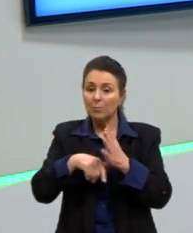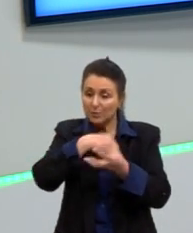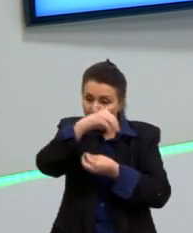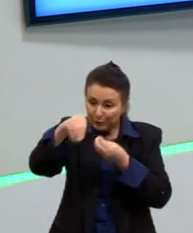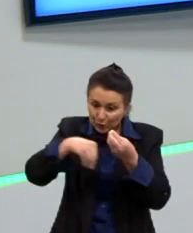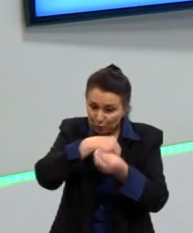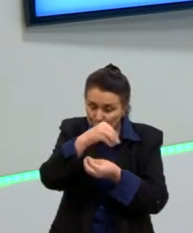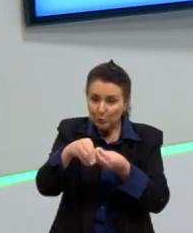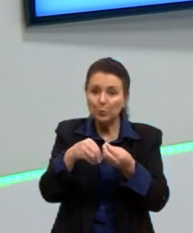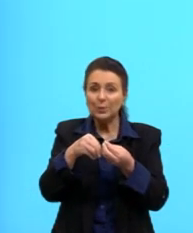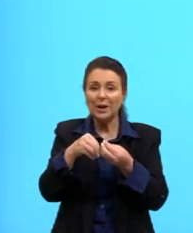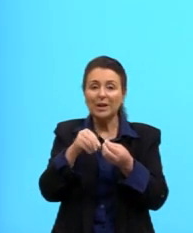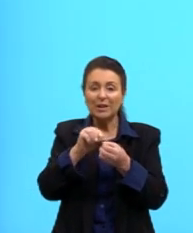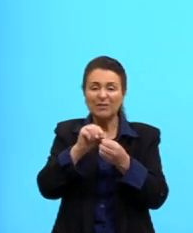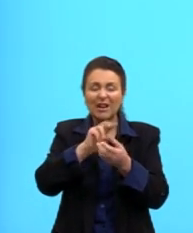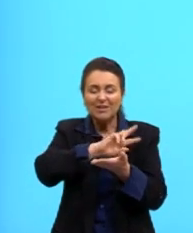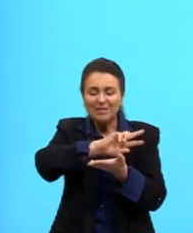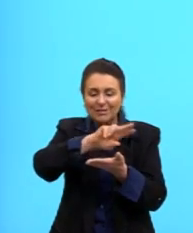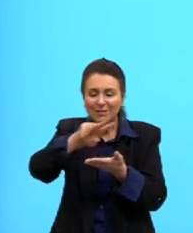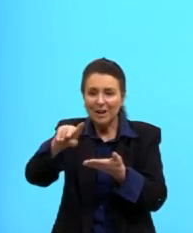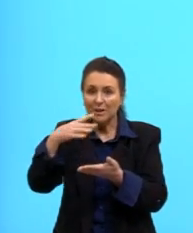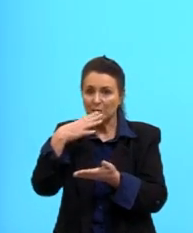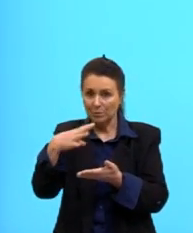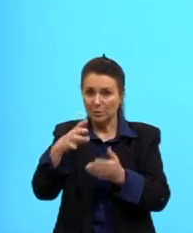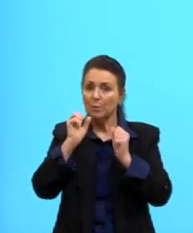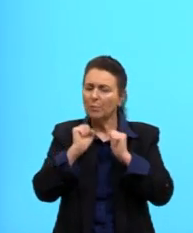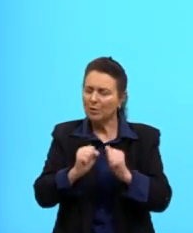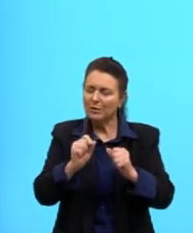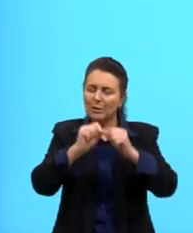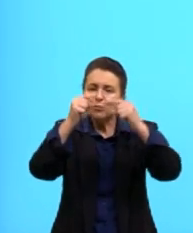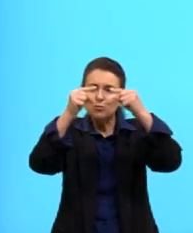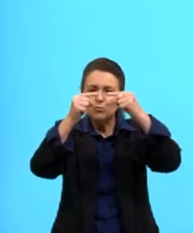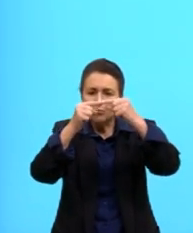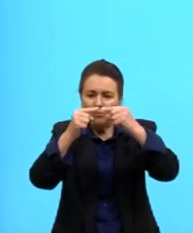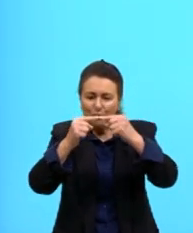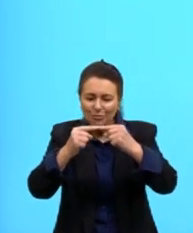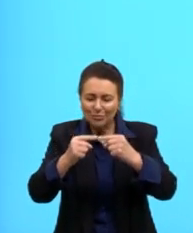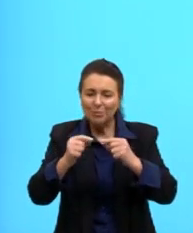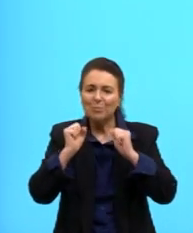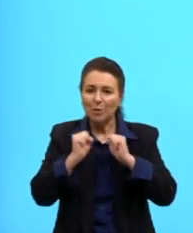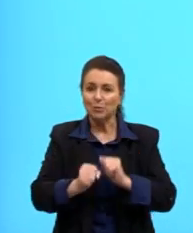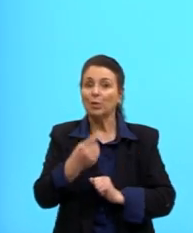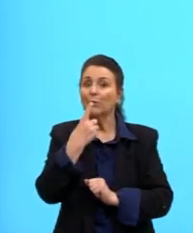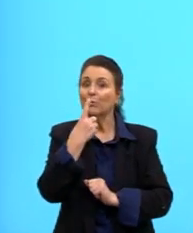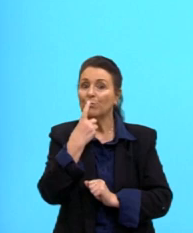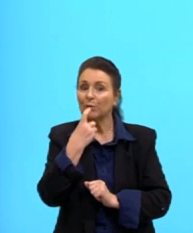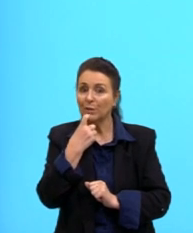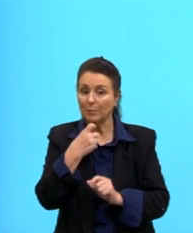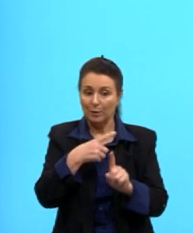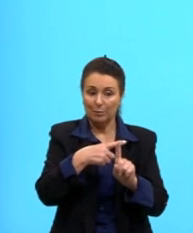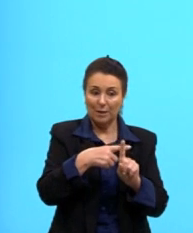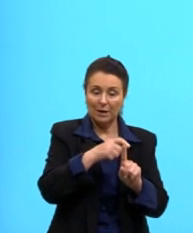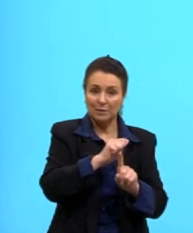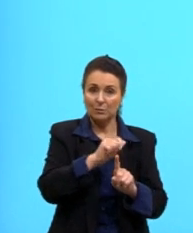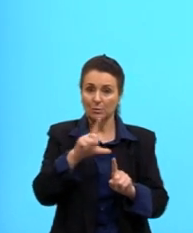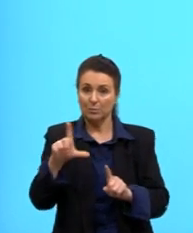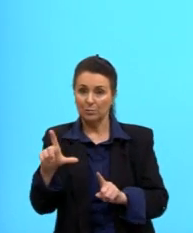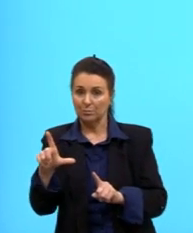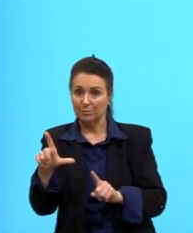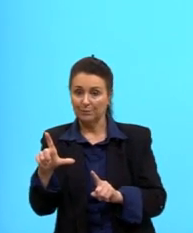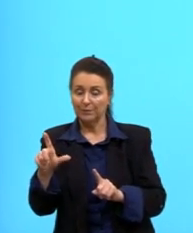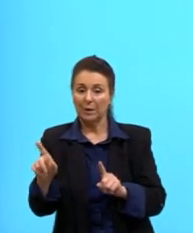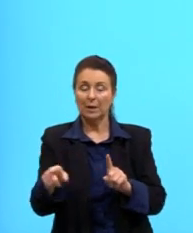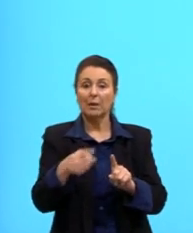E aí a gente pode fazer várias combinações para formar as outras, né? O vermelho mais o azul. Vermelho